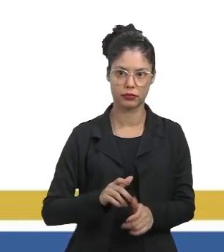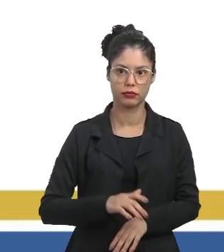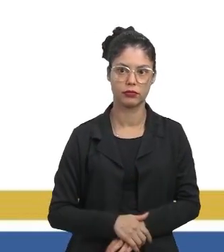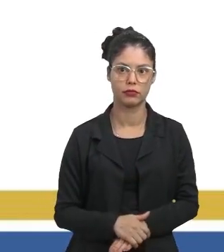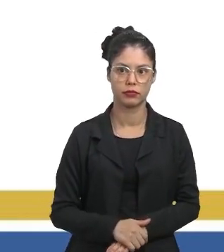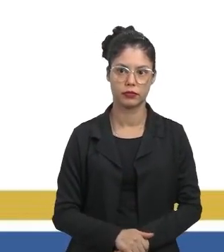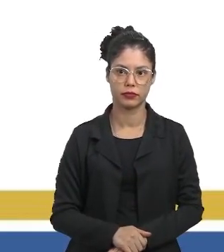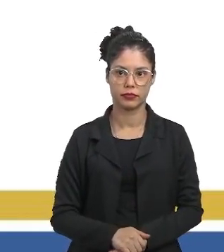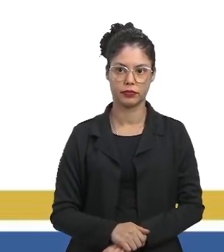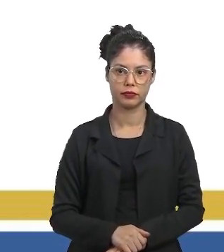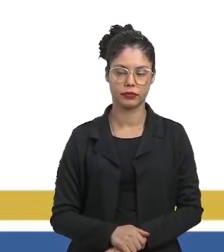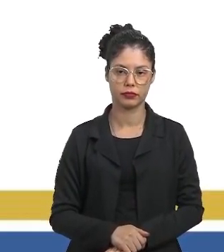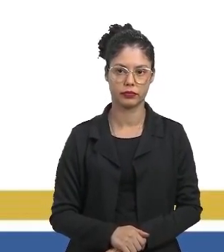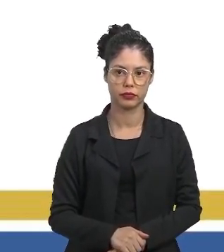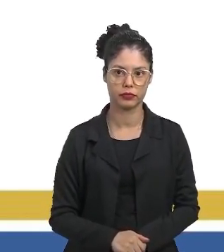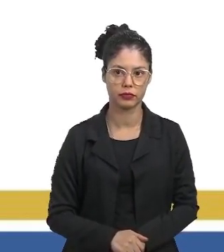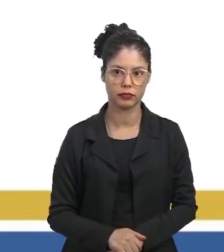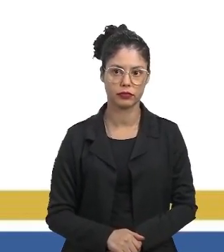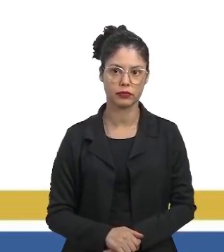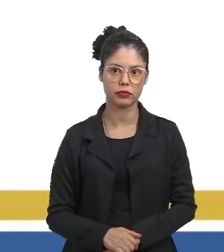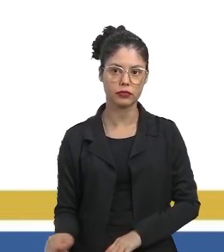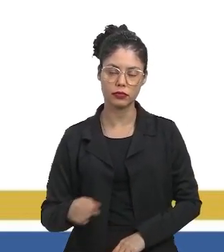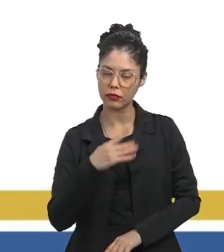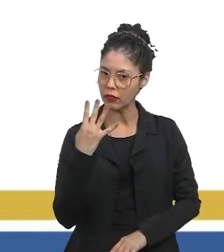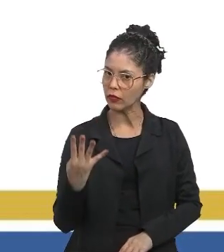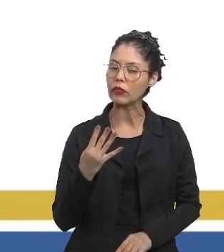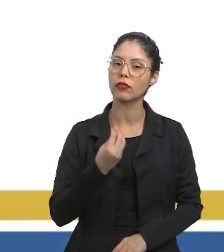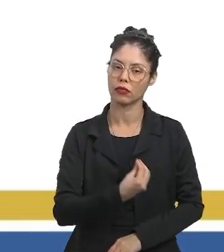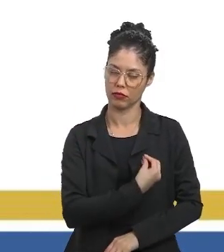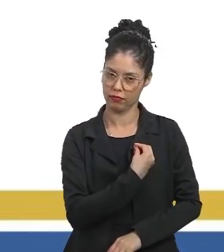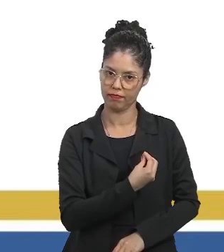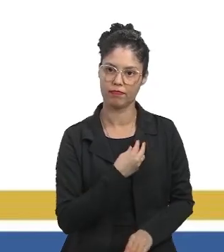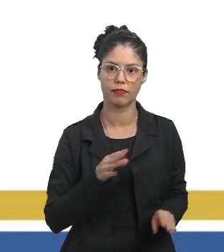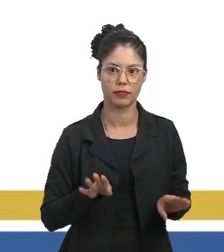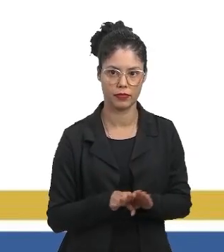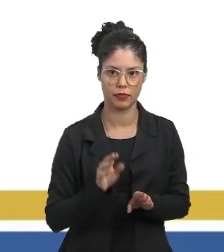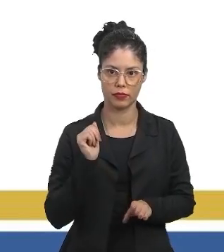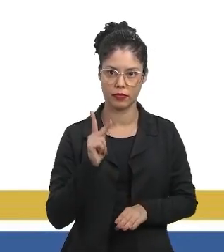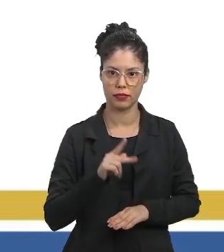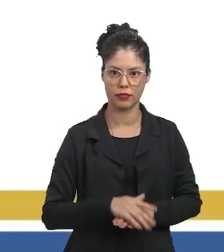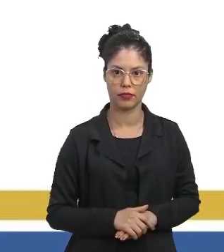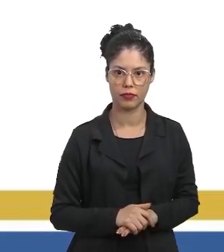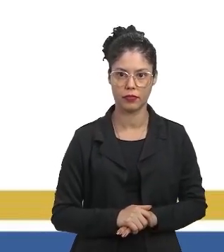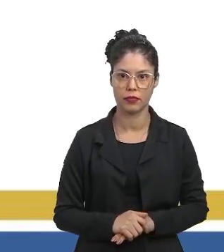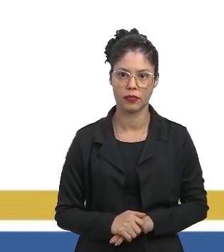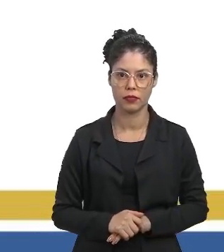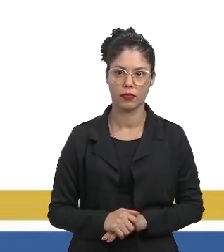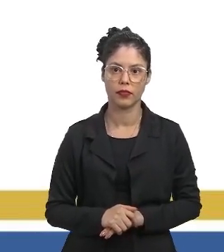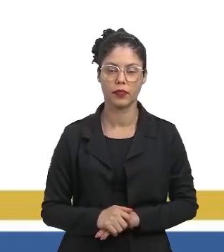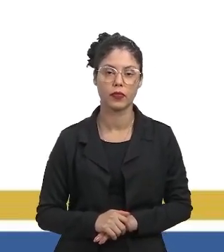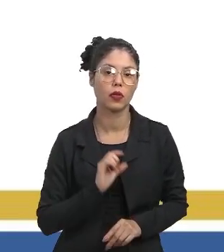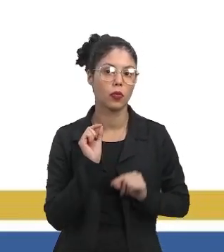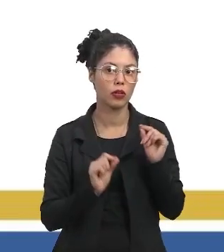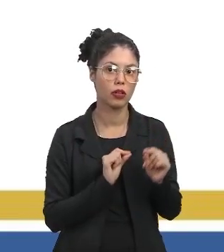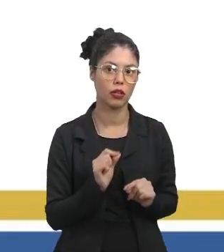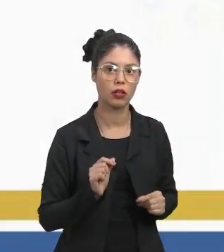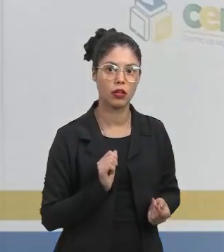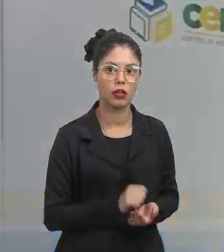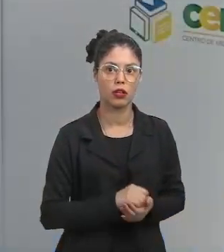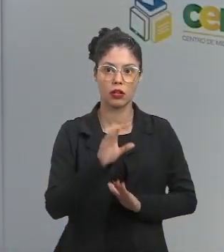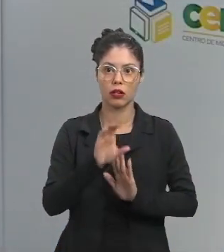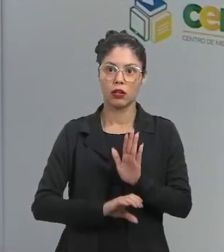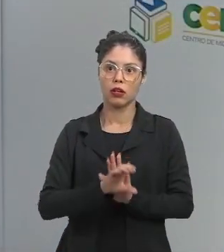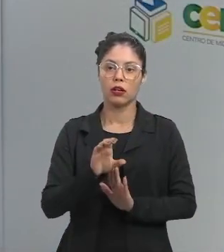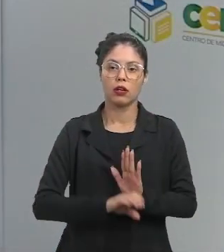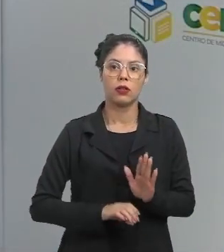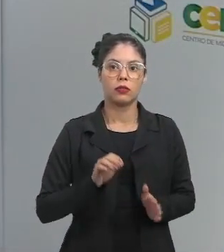e isso aí vai diminuir a quantidade de vida existente. Ok? Mas, o que é mesmo impacto ambiental? O conceito que